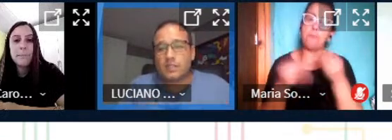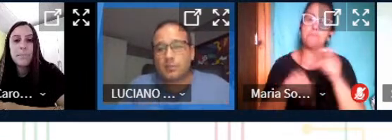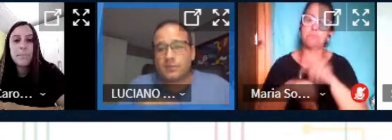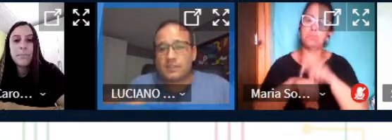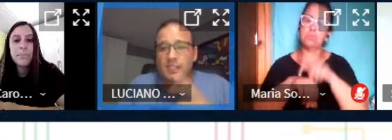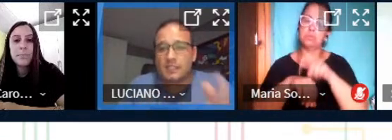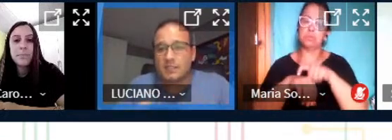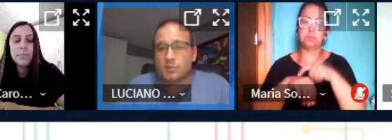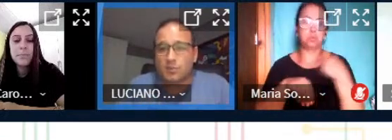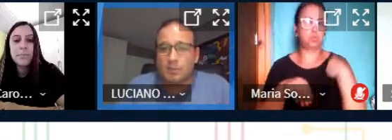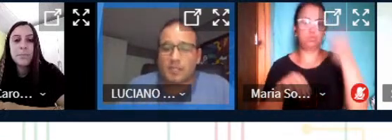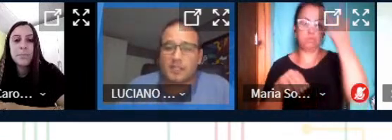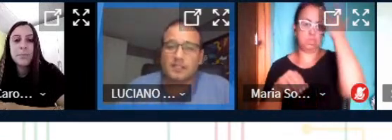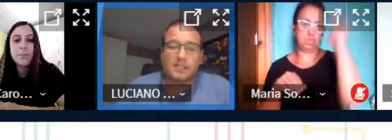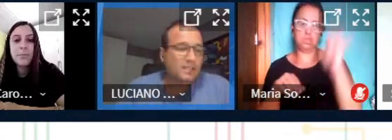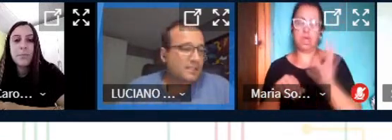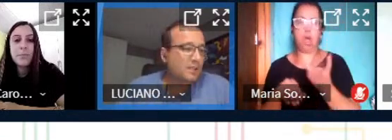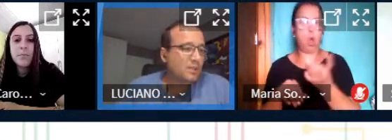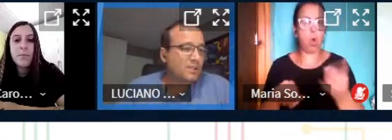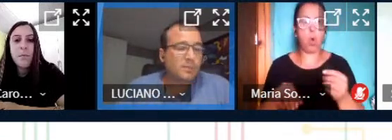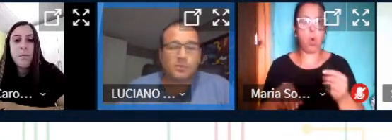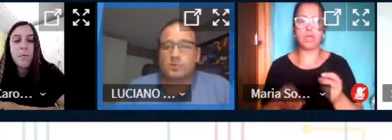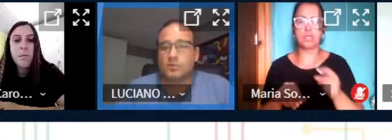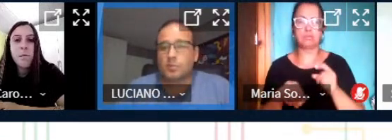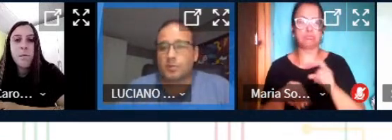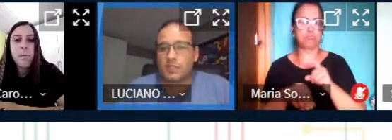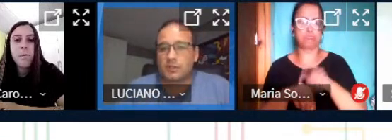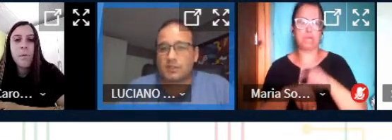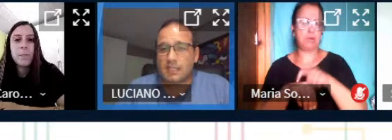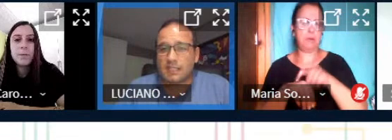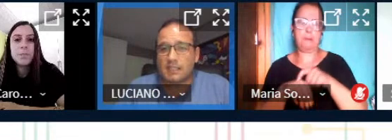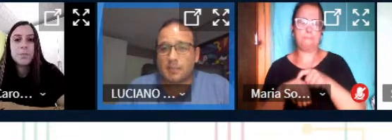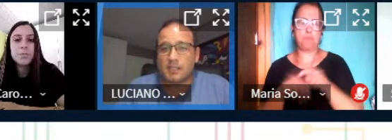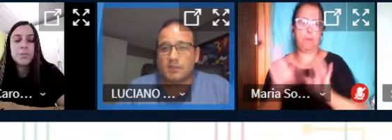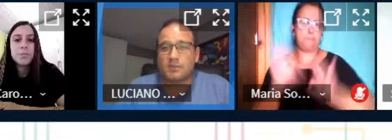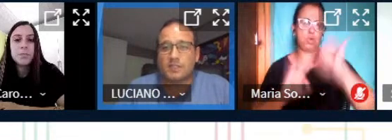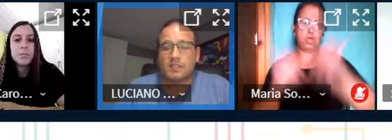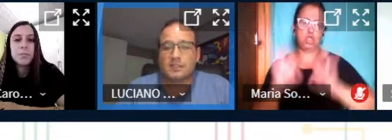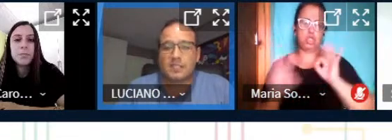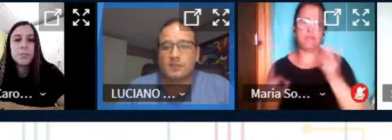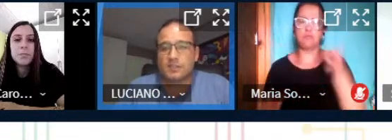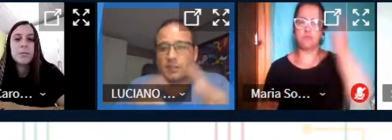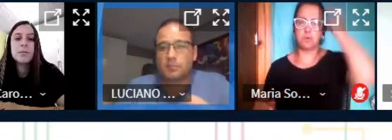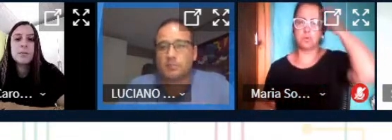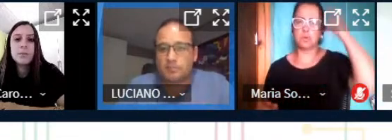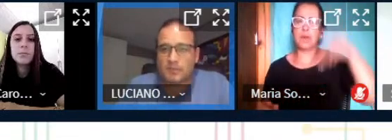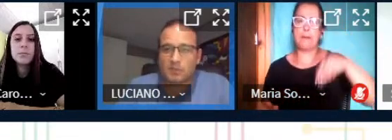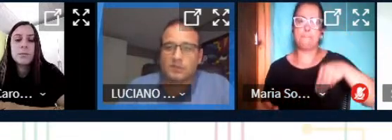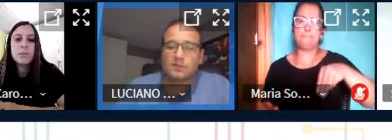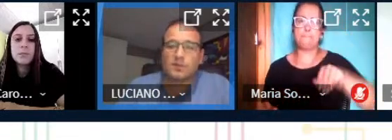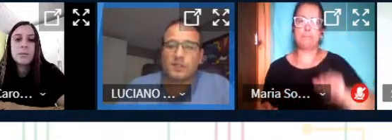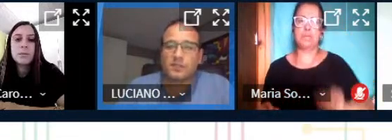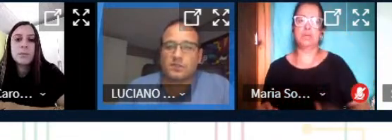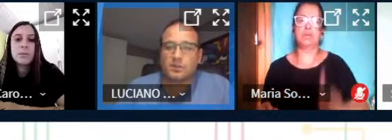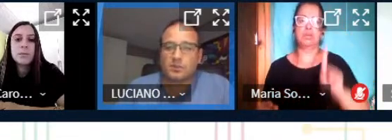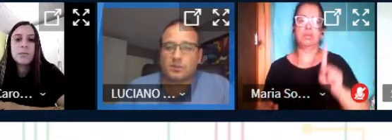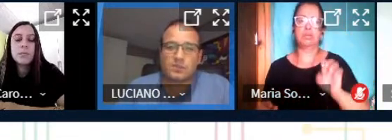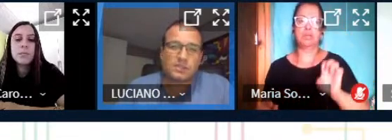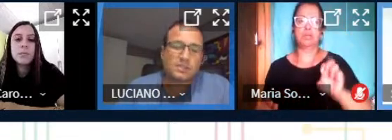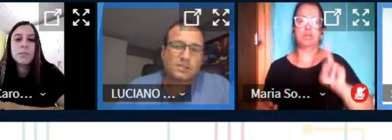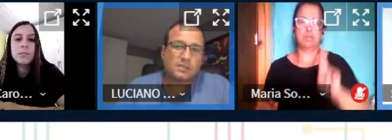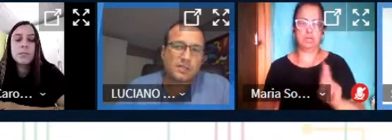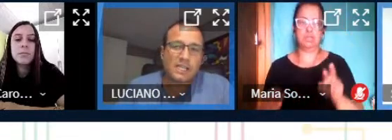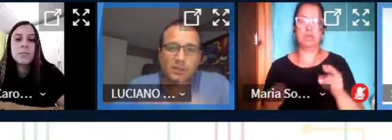não sei quanto tempo vocês têm dessa cultura maker quanto tempo o projeto está em andamento o que vocês já estão desenvolvendo